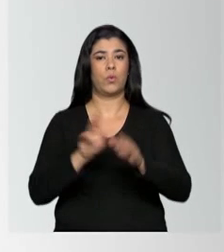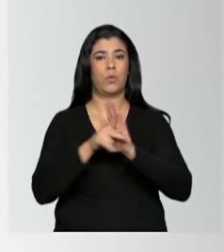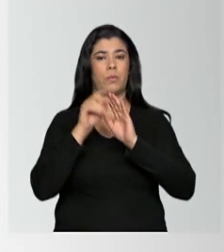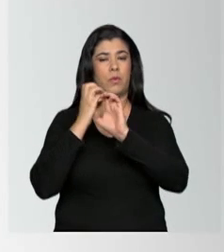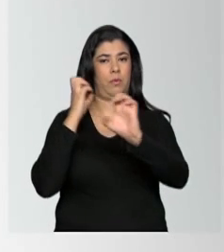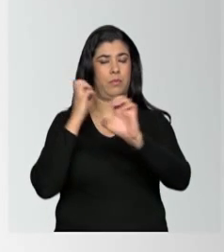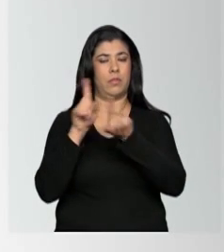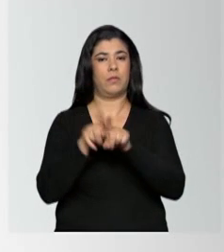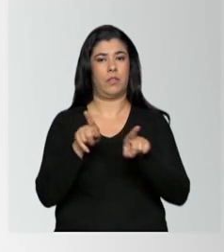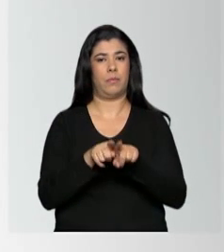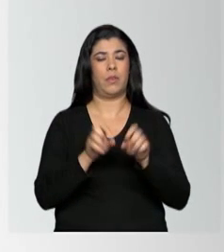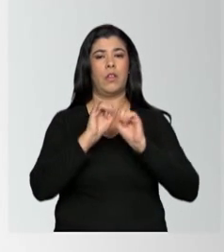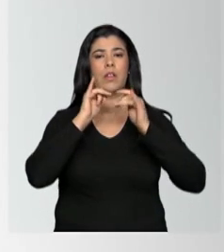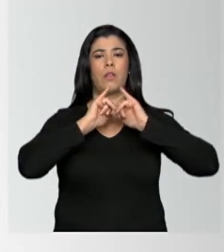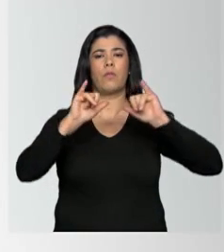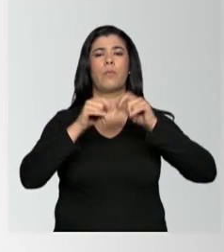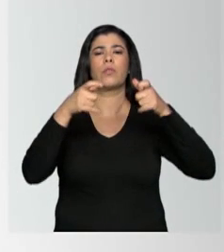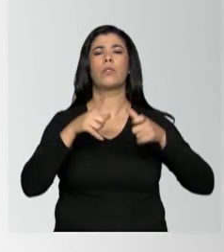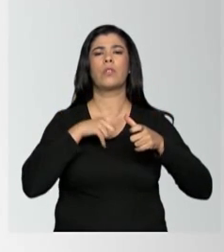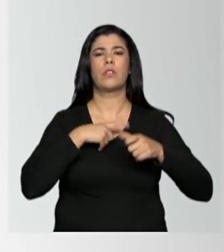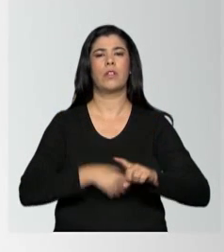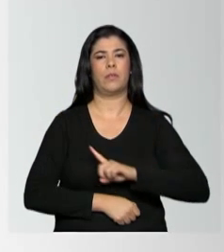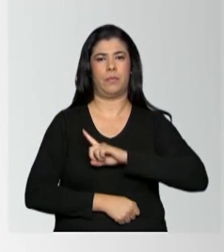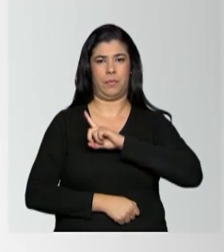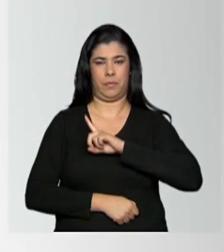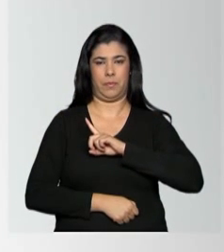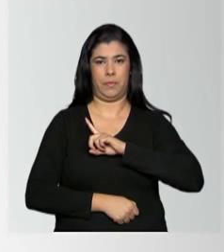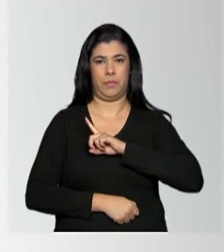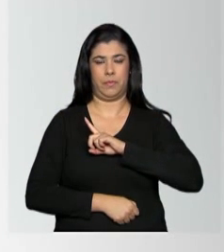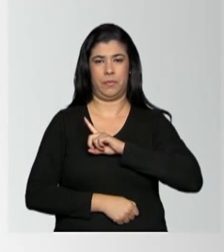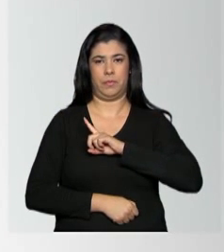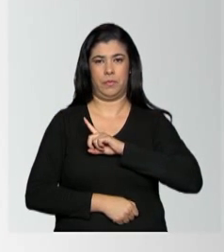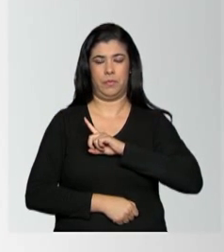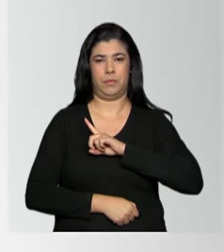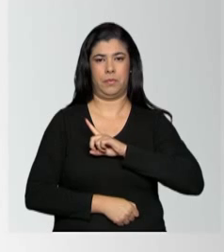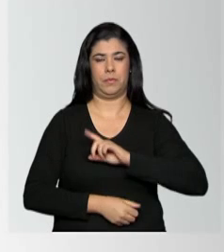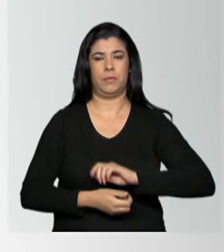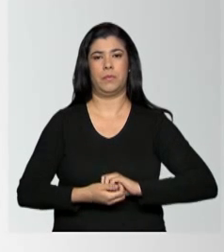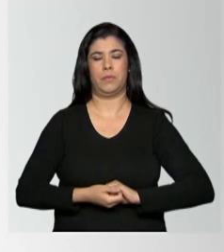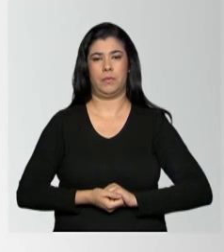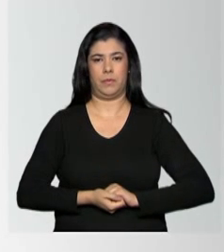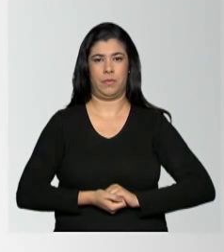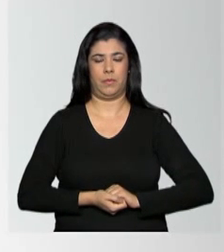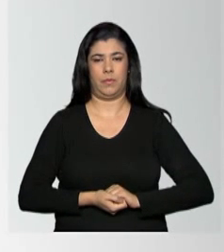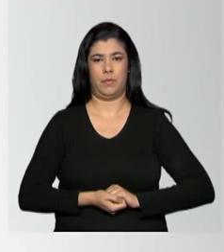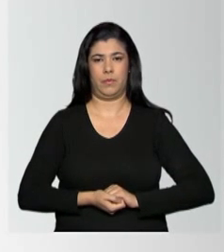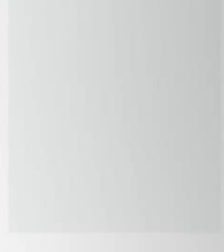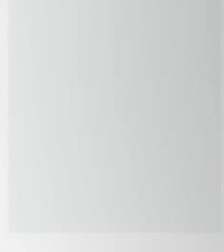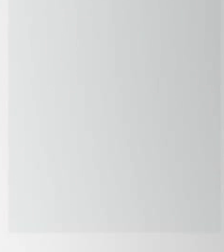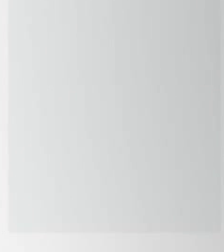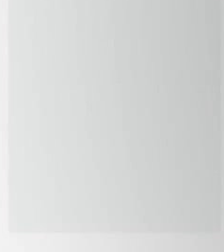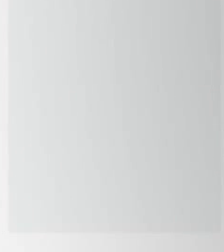de engenharia. Informações em www.denatran.gov.br